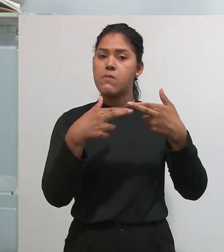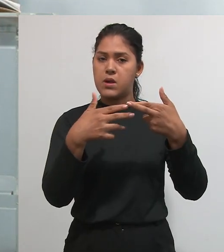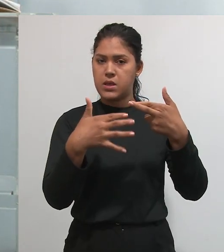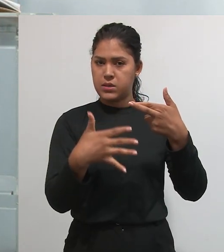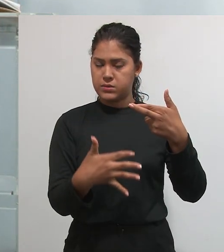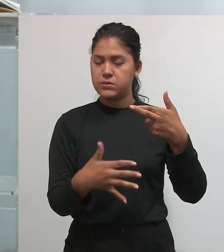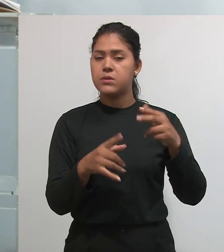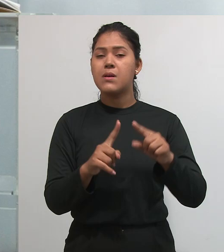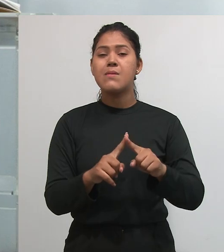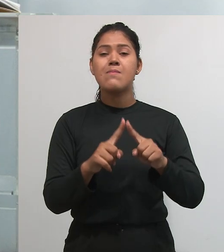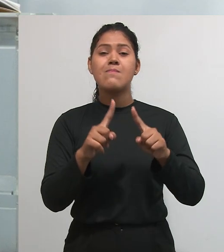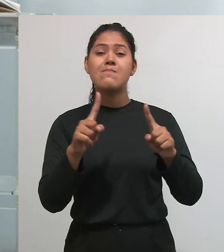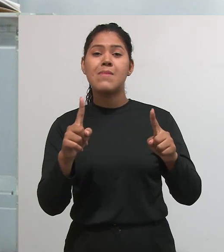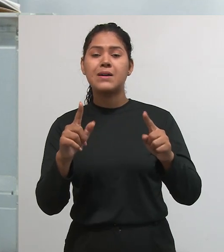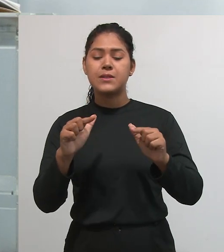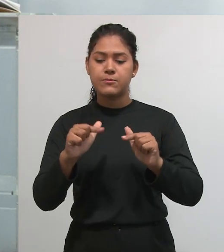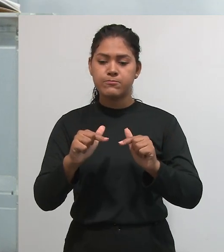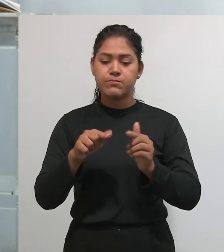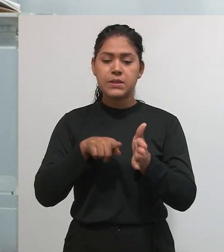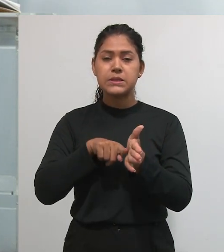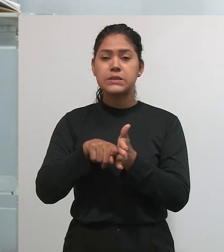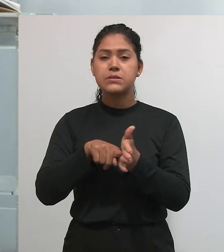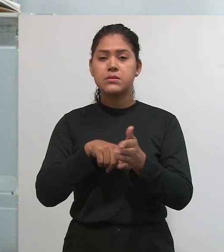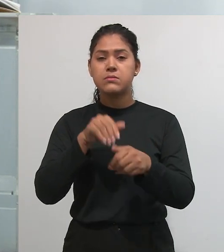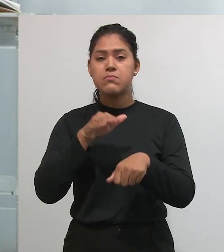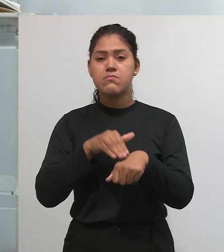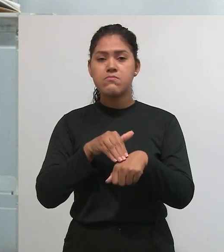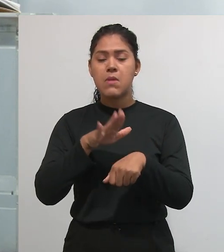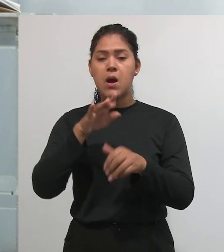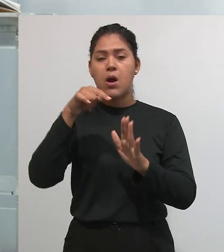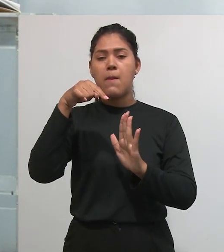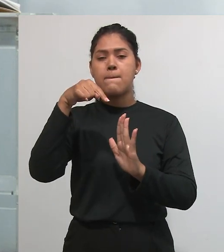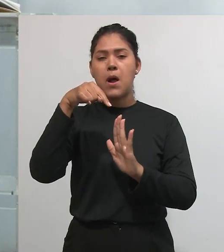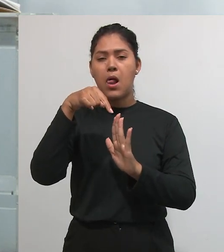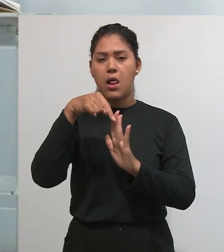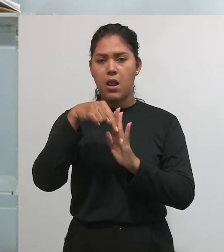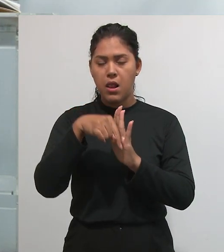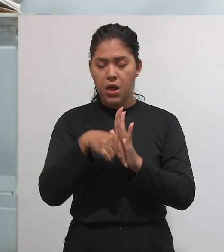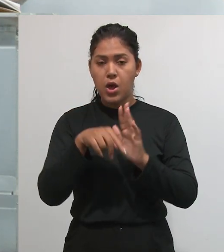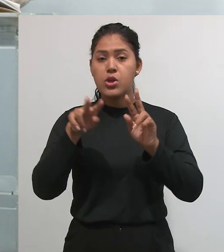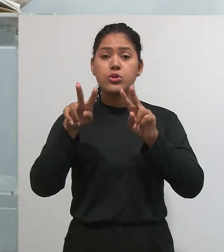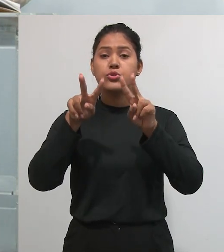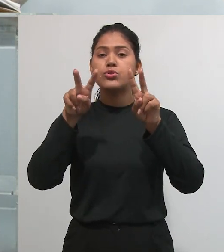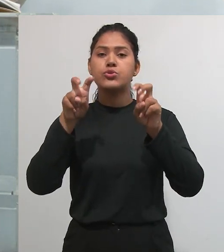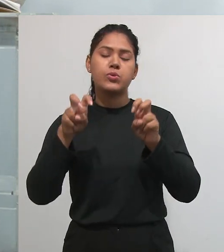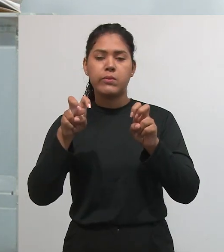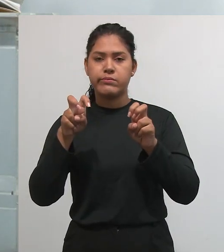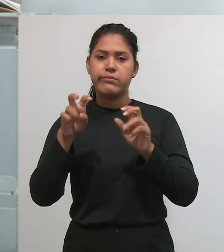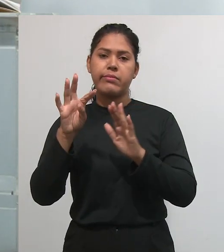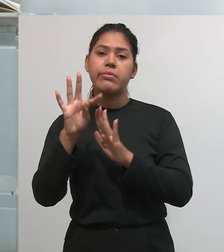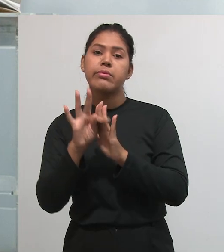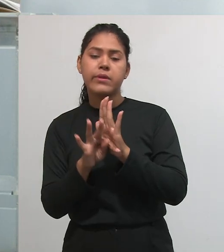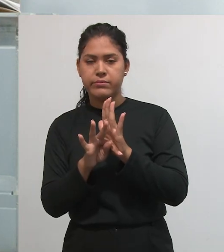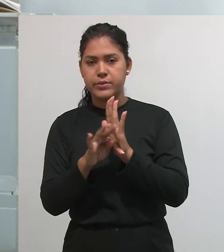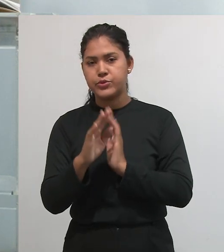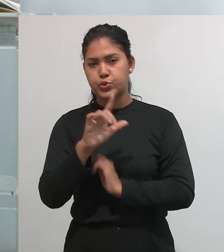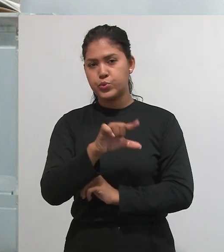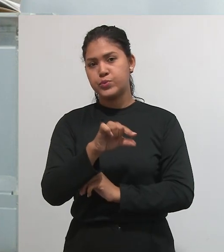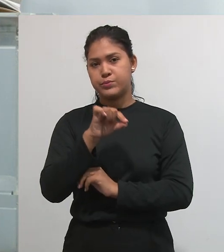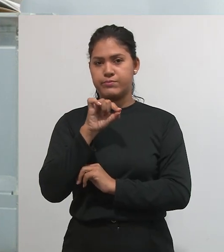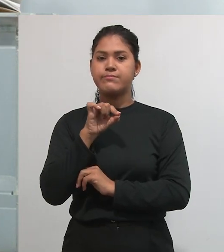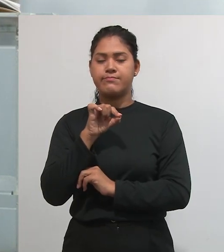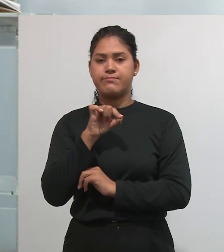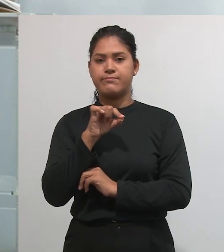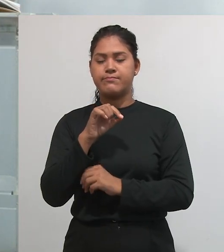mas ela traz avanços no percurso sobre aquela revisão bibliográfica.